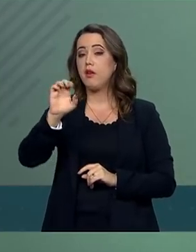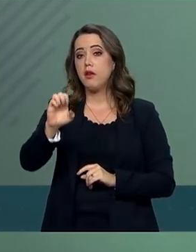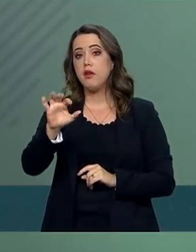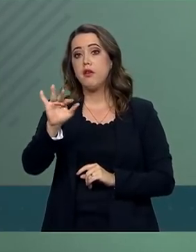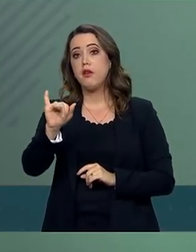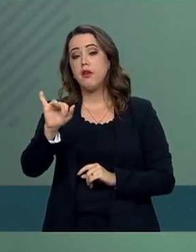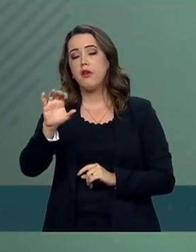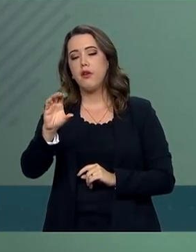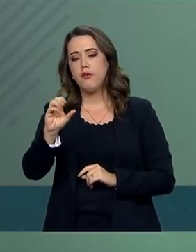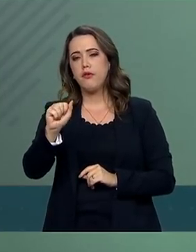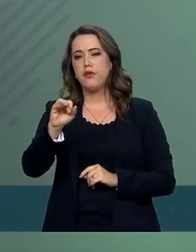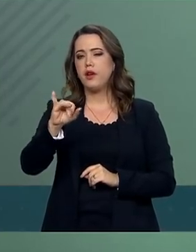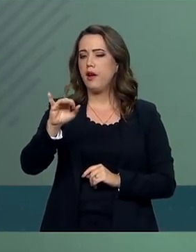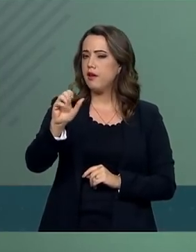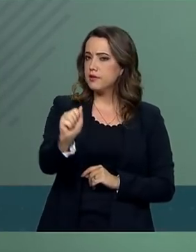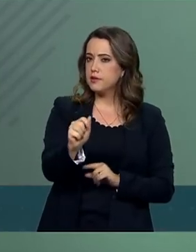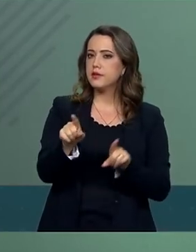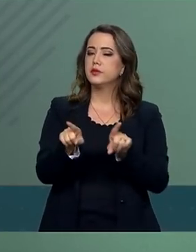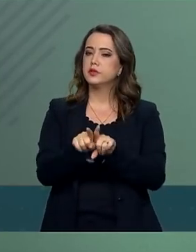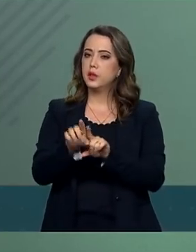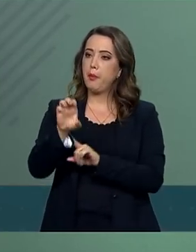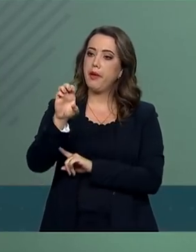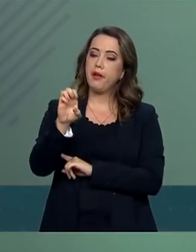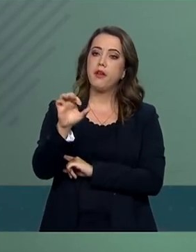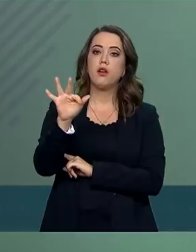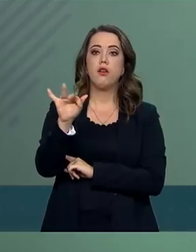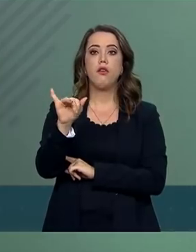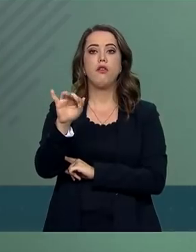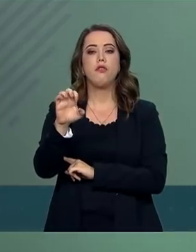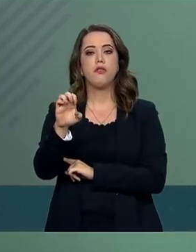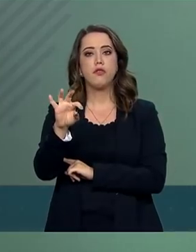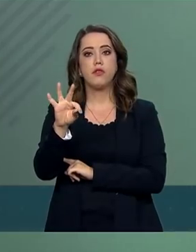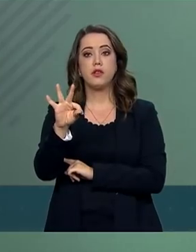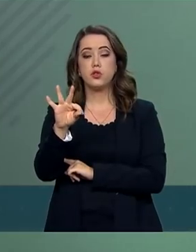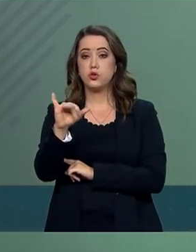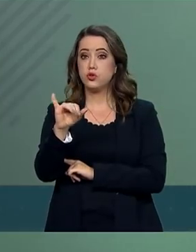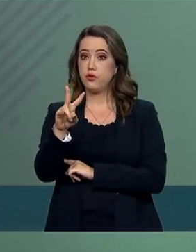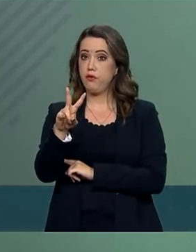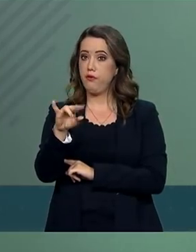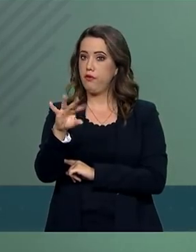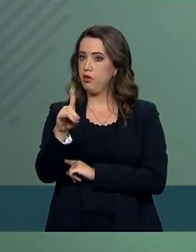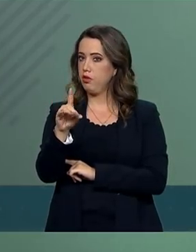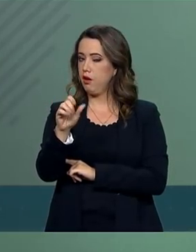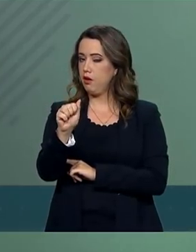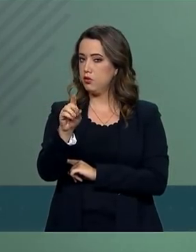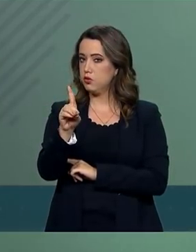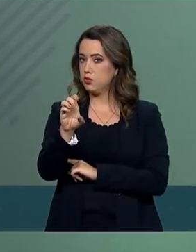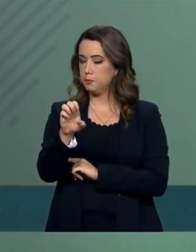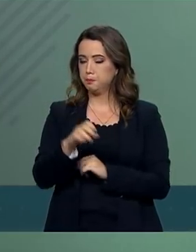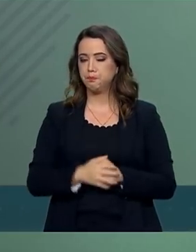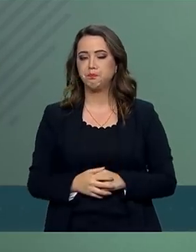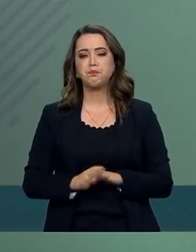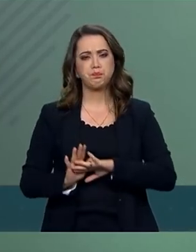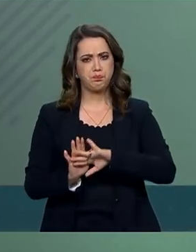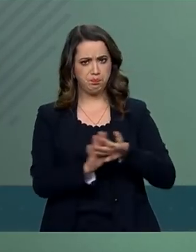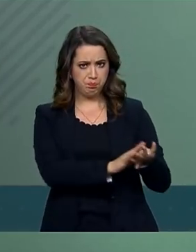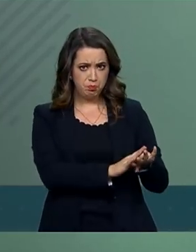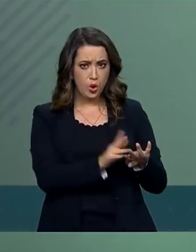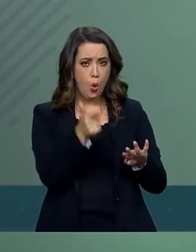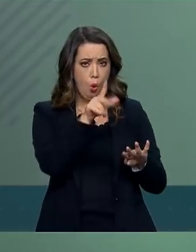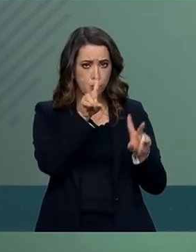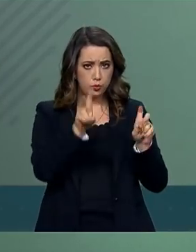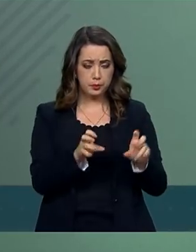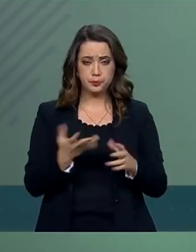Vice-Presidência da República, Ministério das Relações Exteriores. O senhor vice-presidente Hamilton Mourão